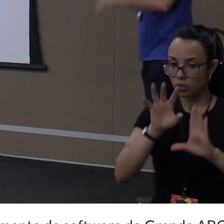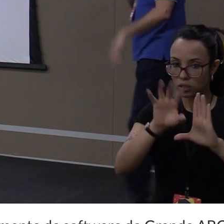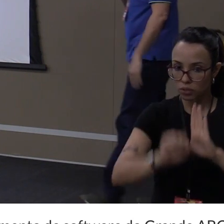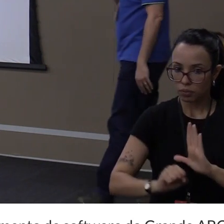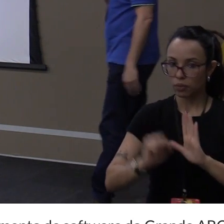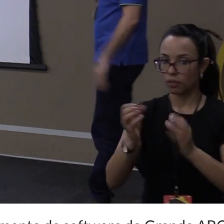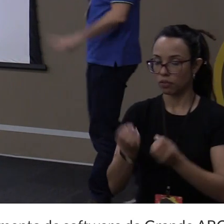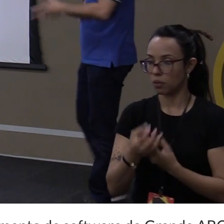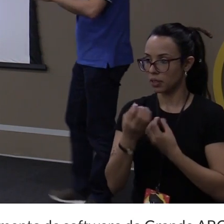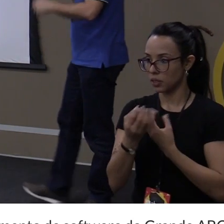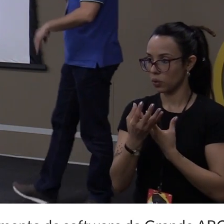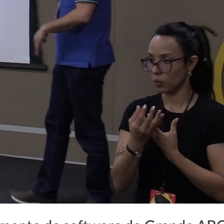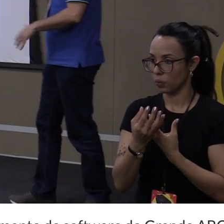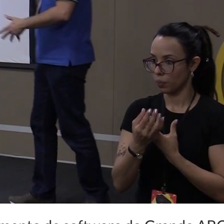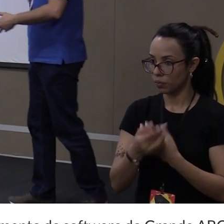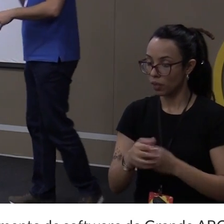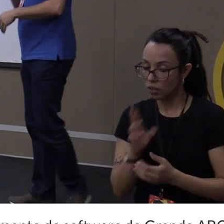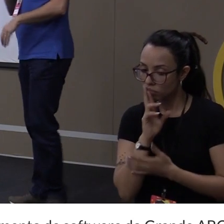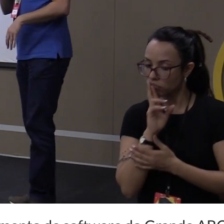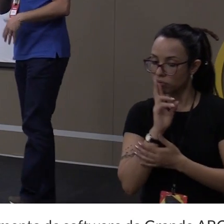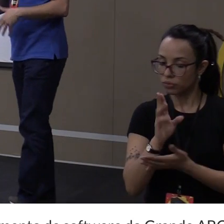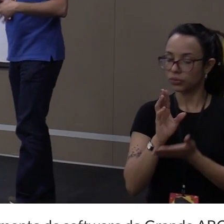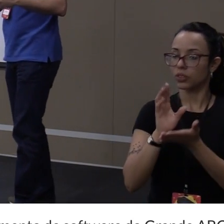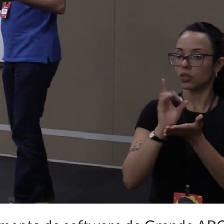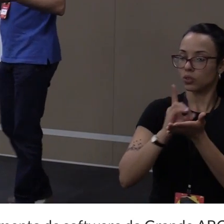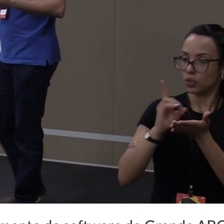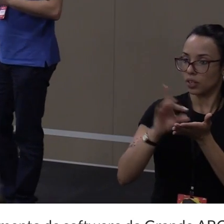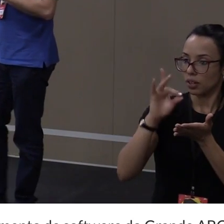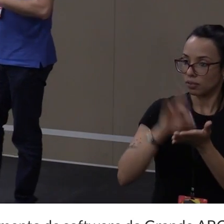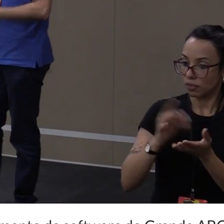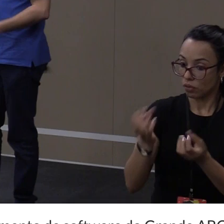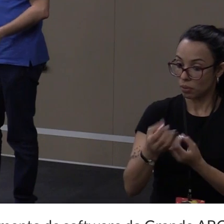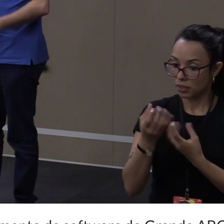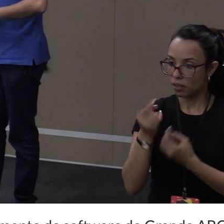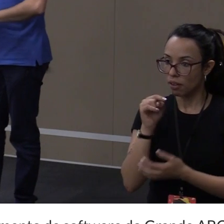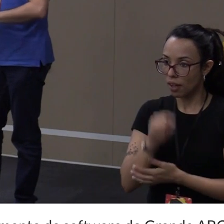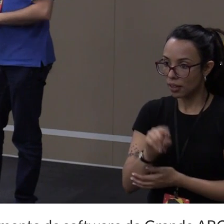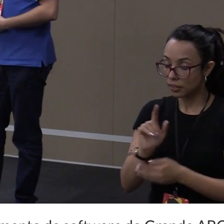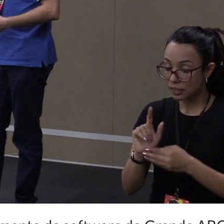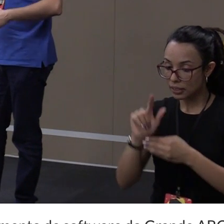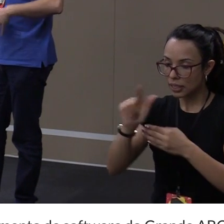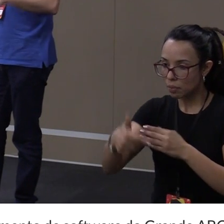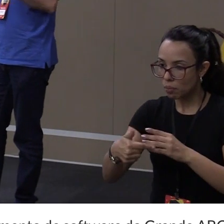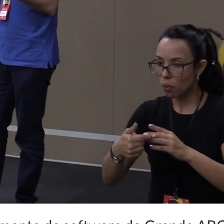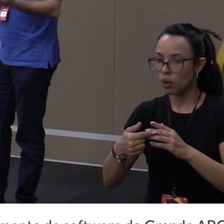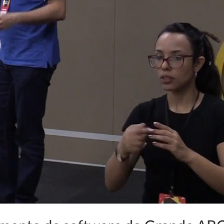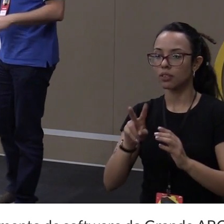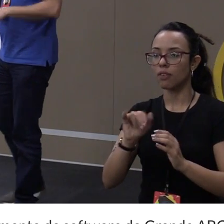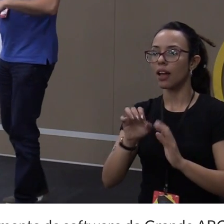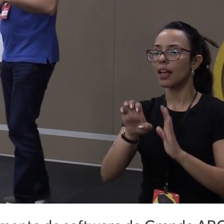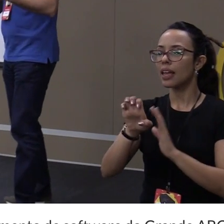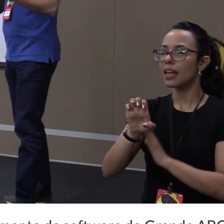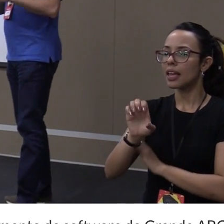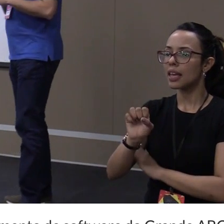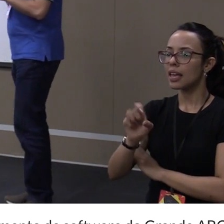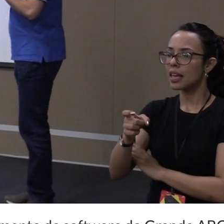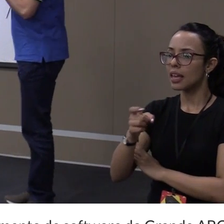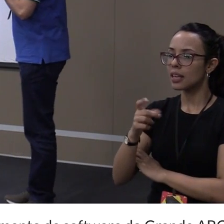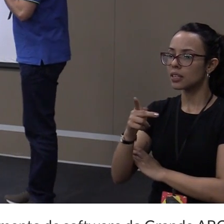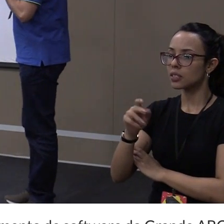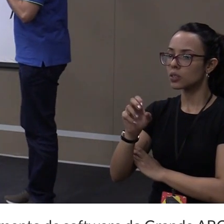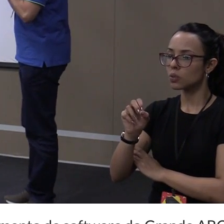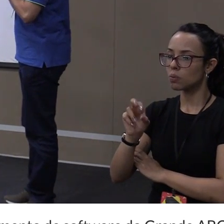retorno um dicionário com essa informação. Que depois, quando eu for exportar, eu posso exportar isso como um CSV ou um JSON.